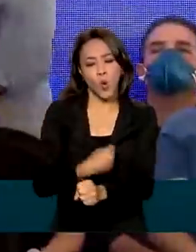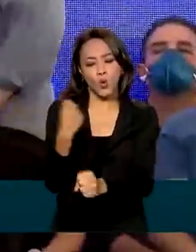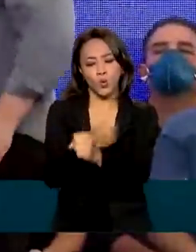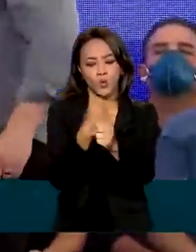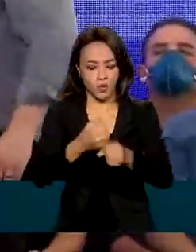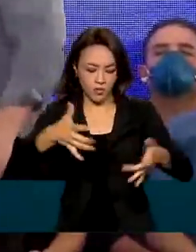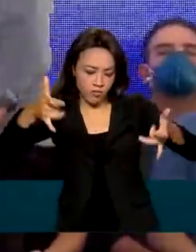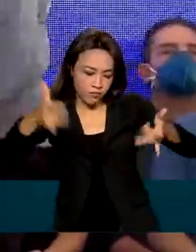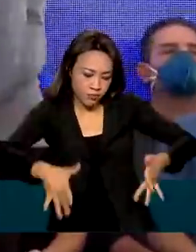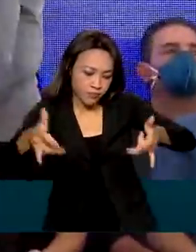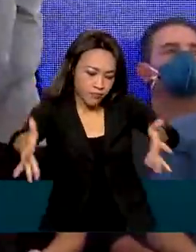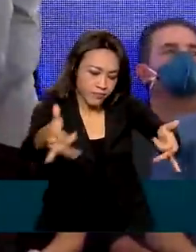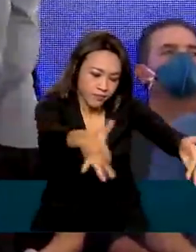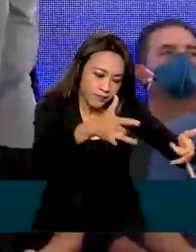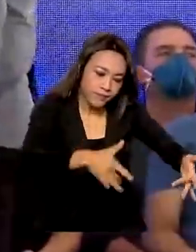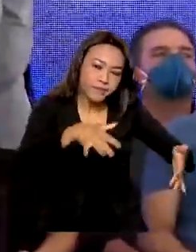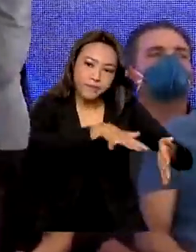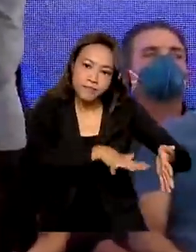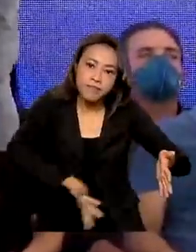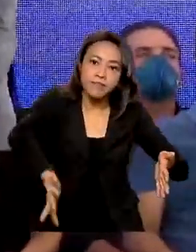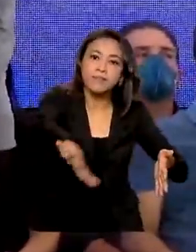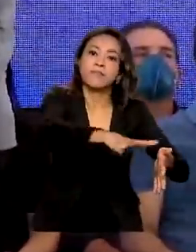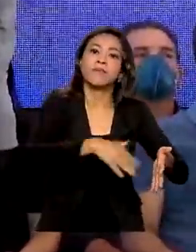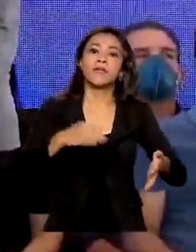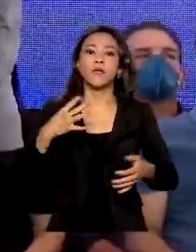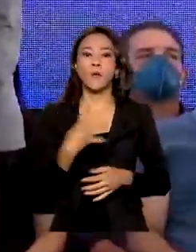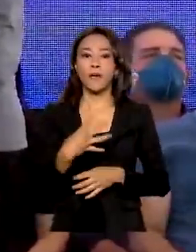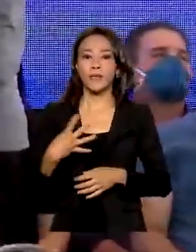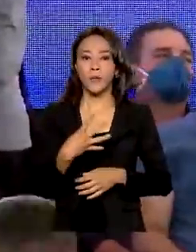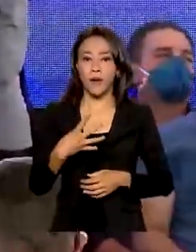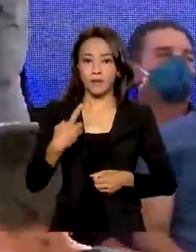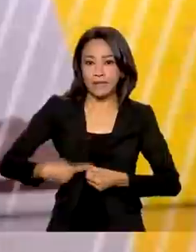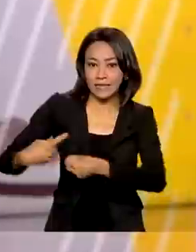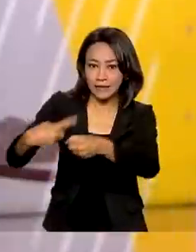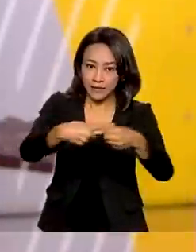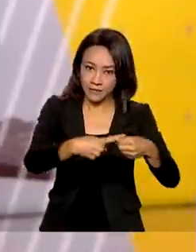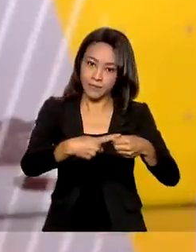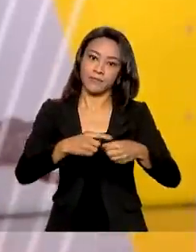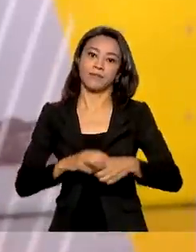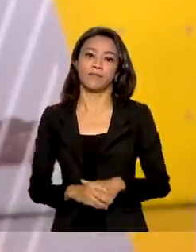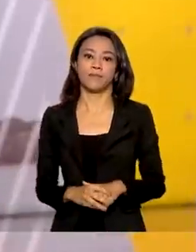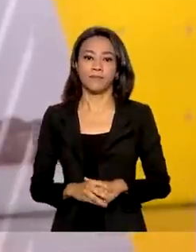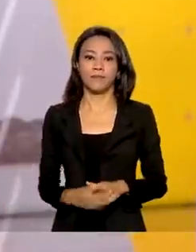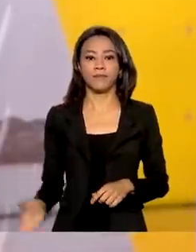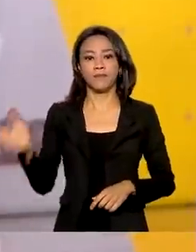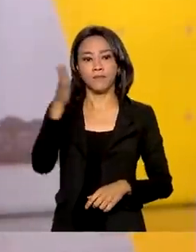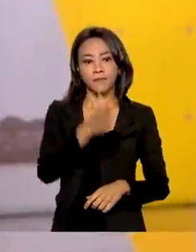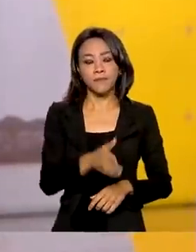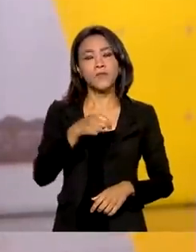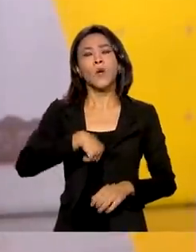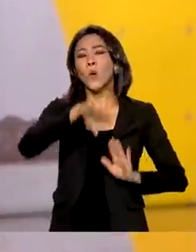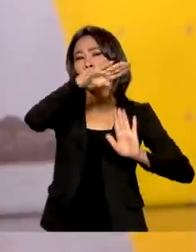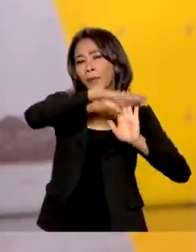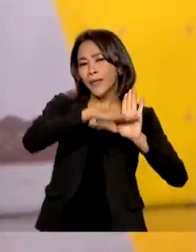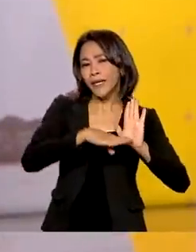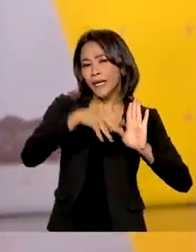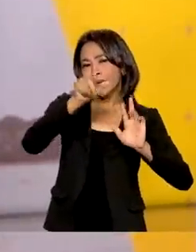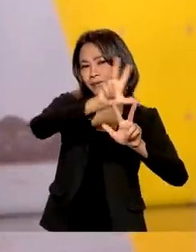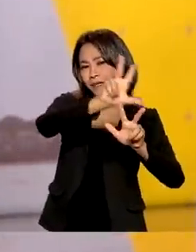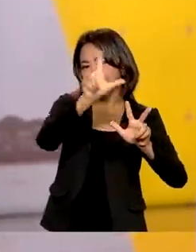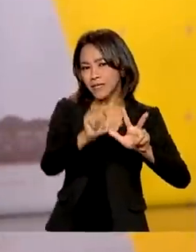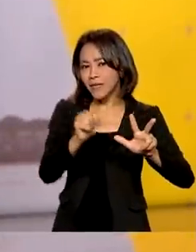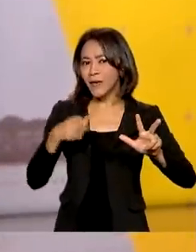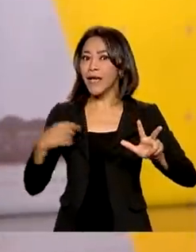sanitários em 44 cidades do Rio Grande do Norte. O Sem Censura desta semana recebeu